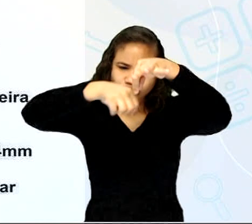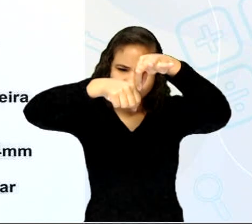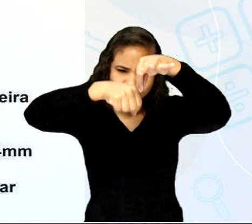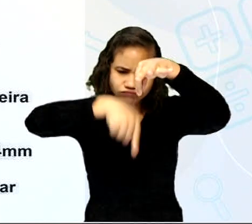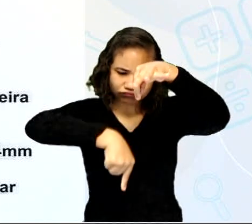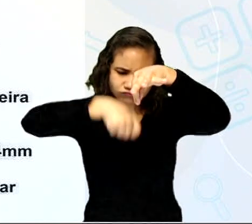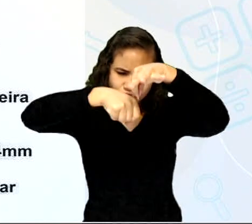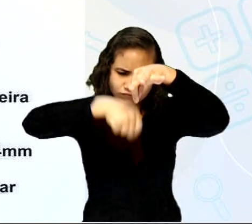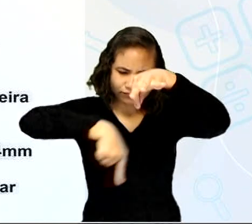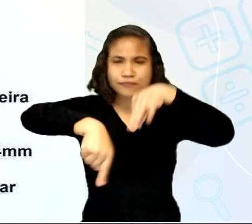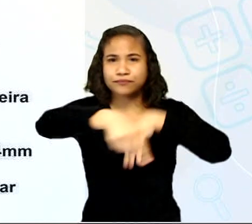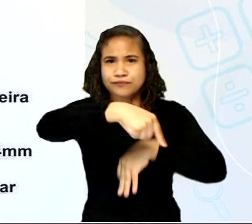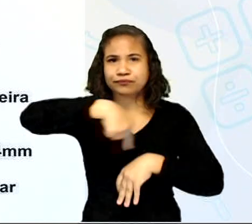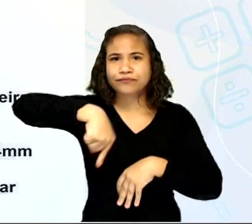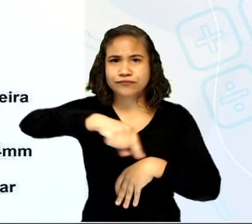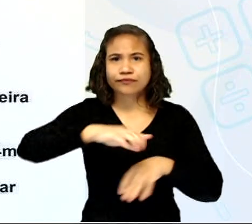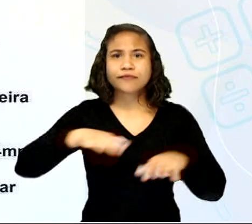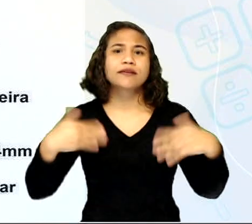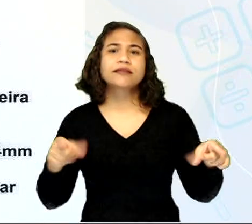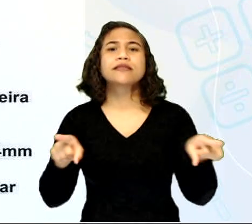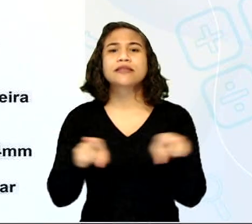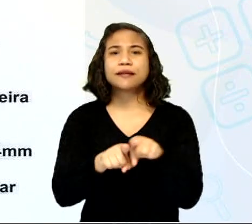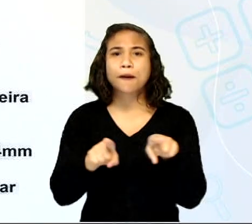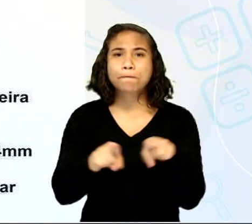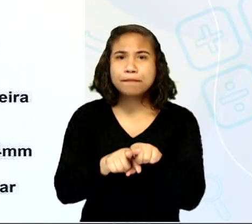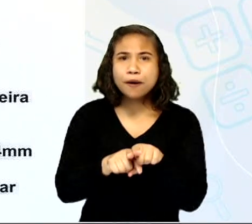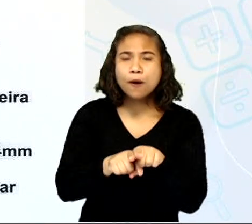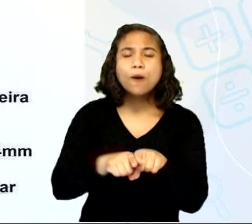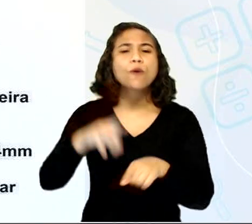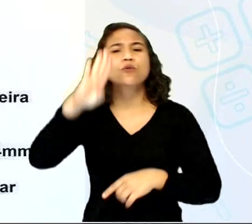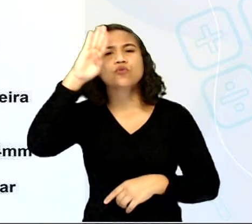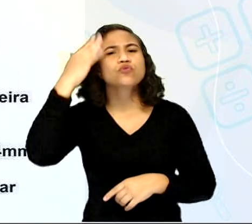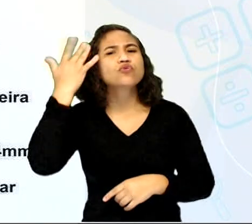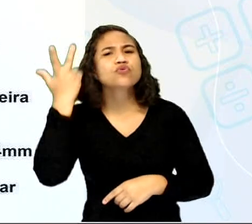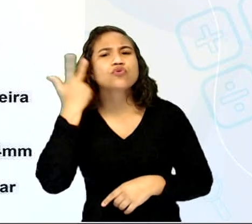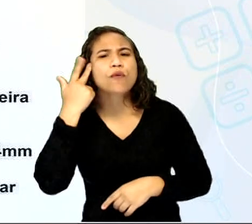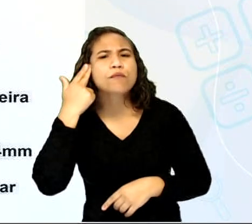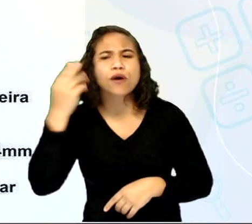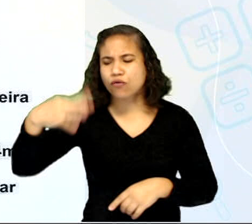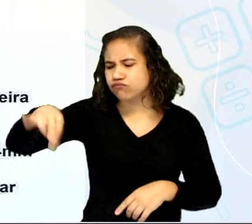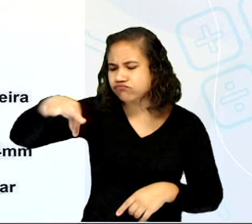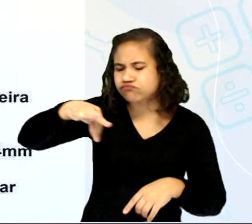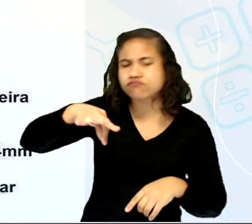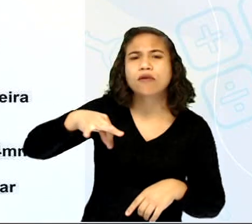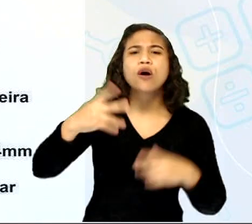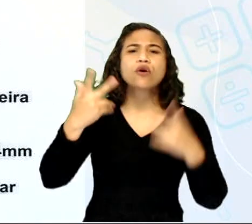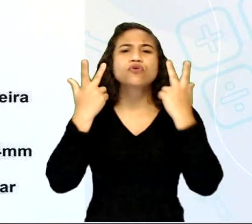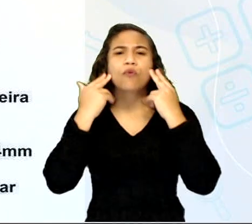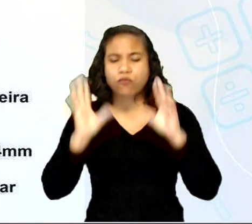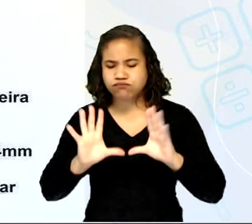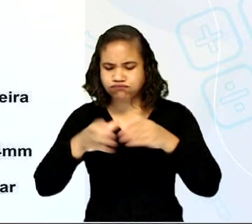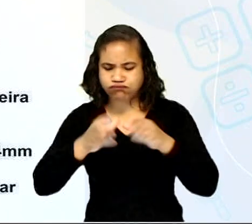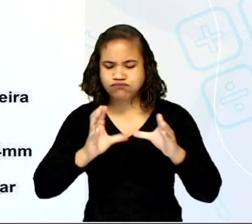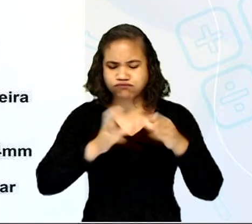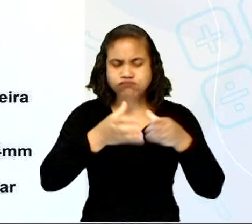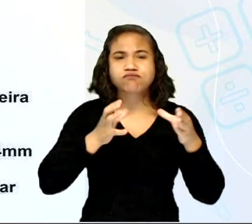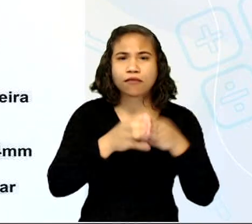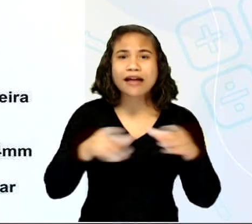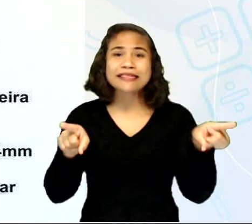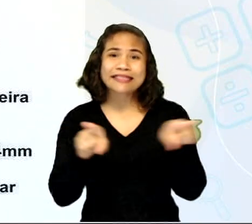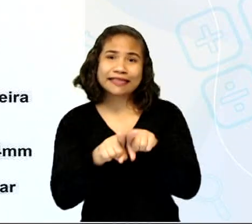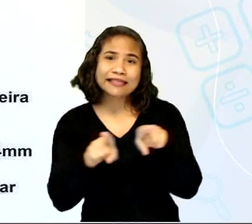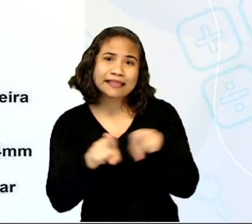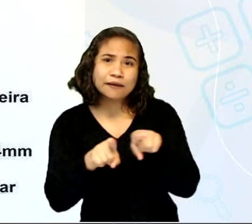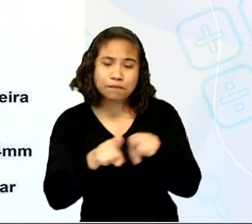o Culex, que é o mosquito comum, ele coloca os ovos de maneira agrupada. E o tamanho